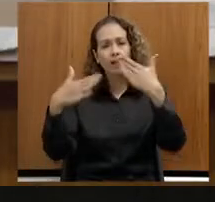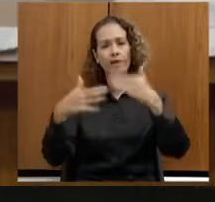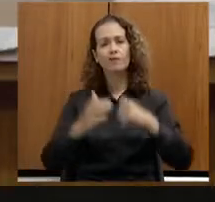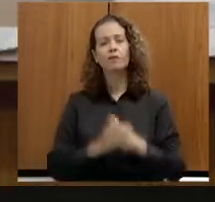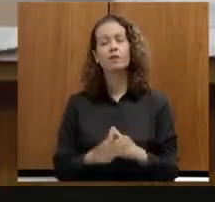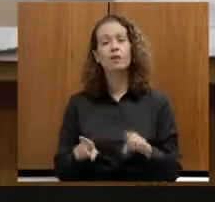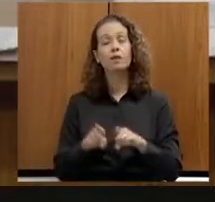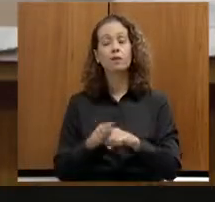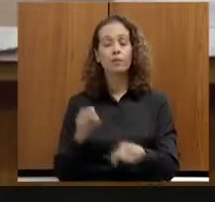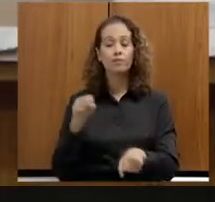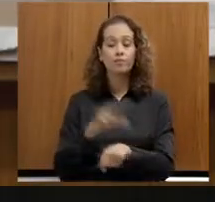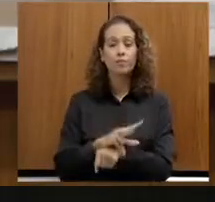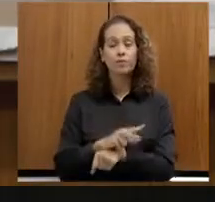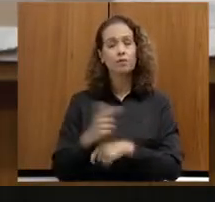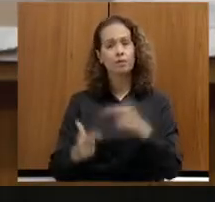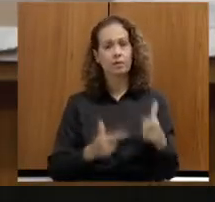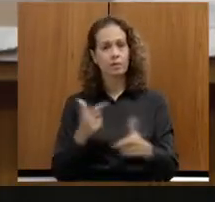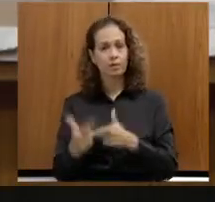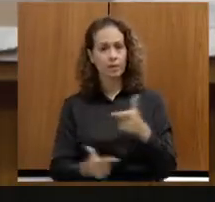ingressado no mercado de trabalho.